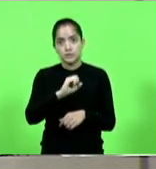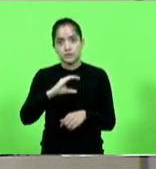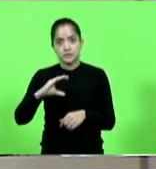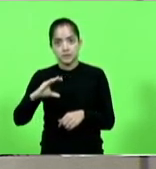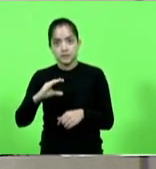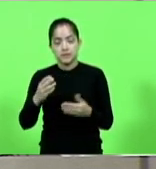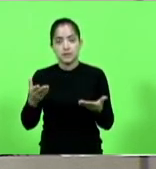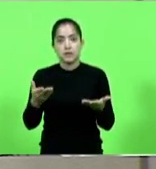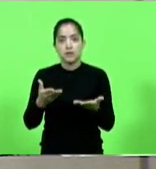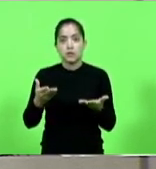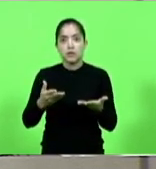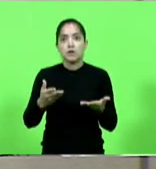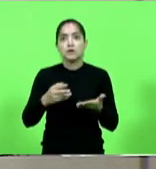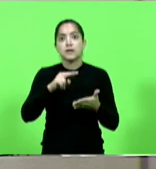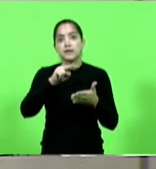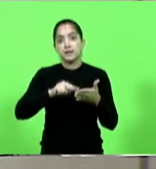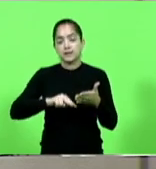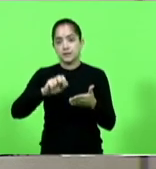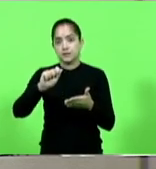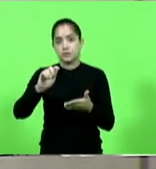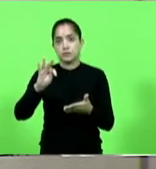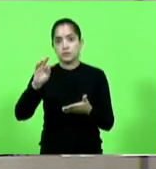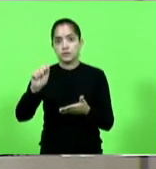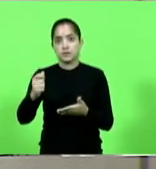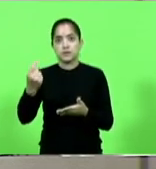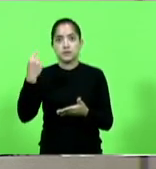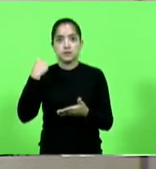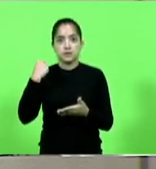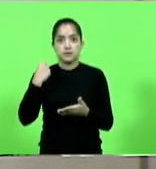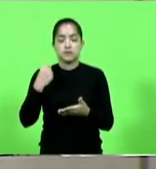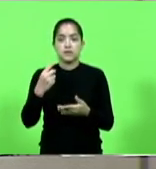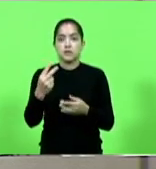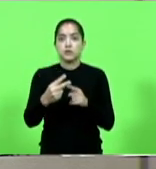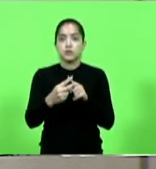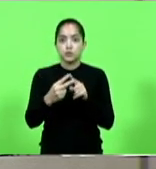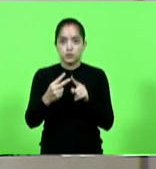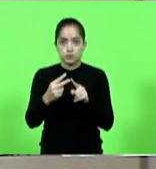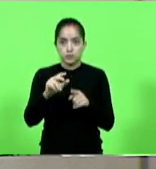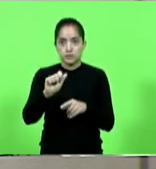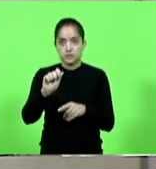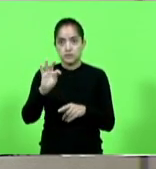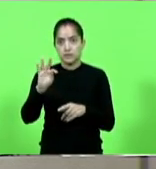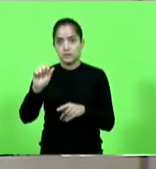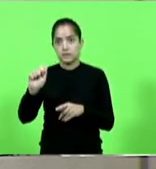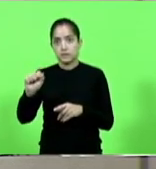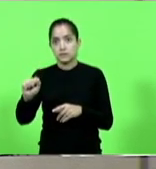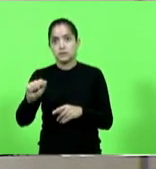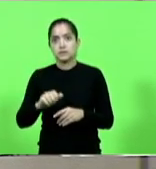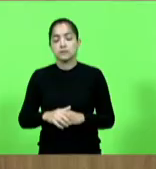que faça e proceda a leitura das duas atas das sessões anteriores.